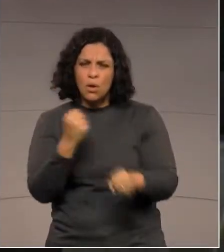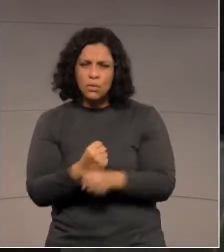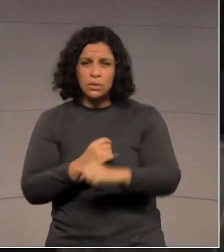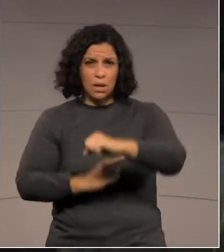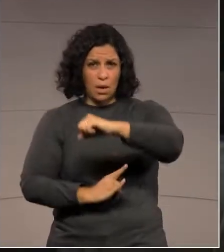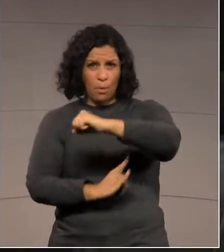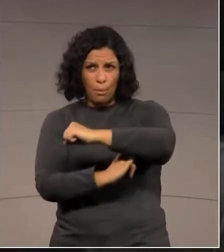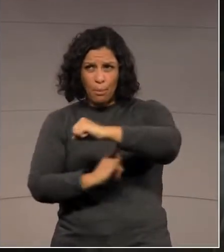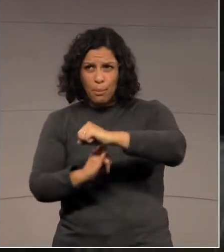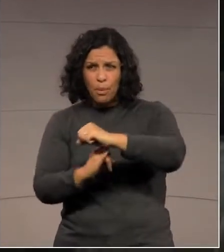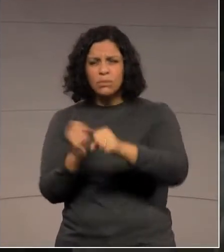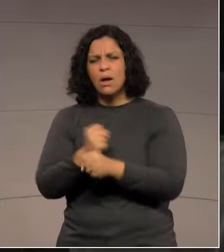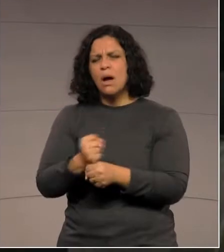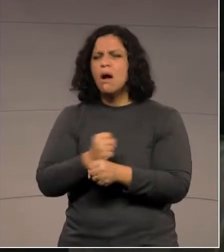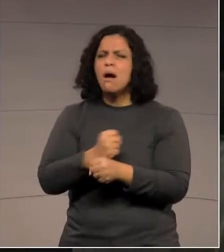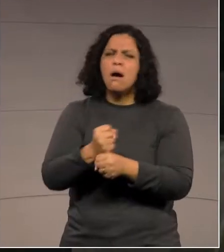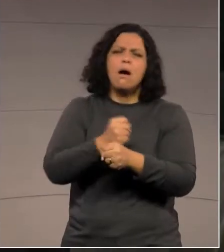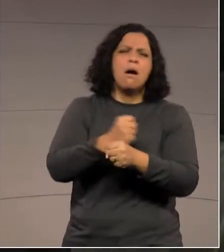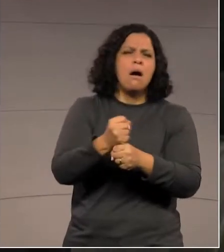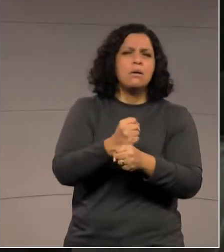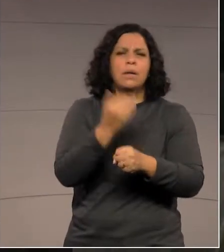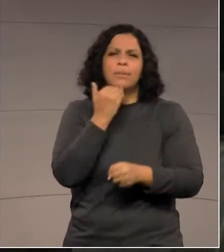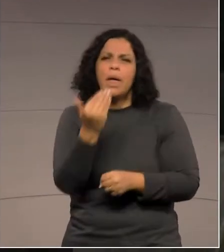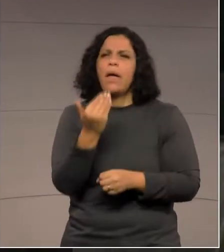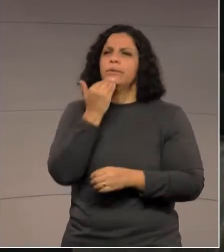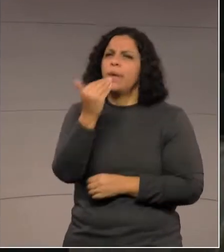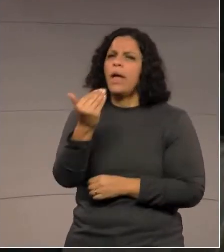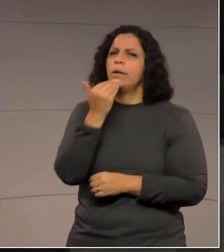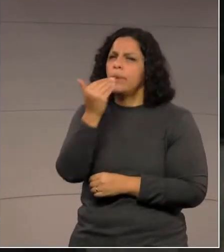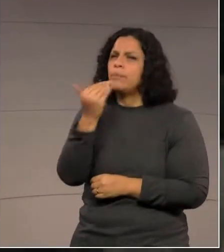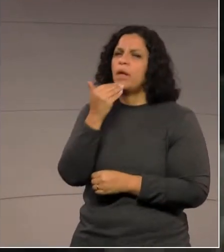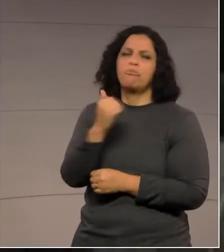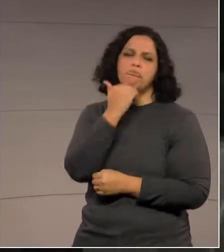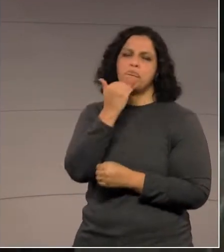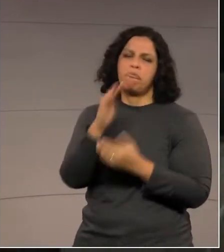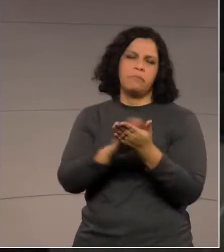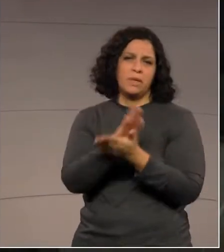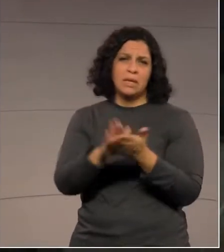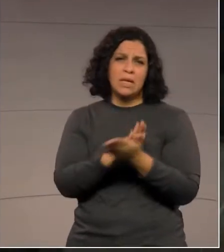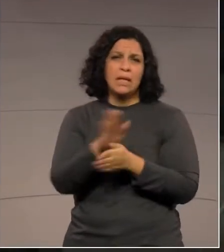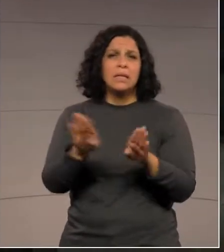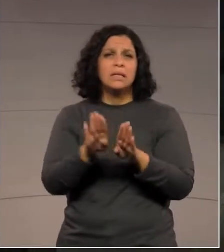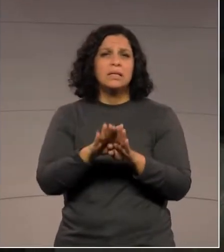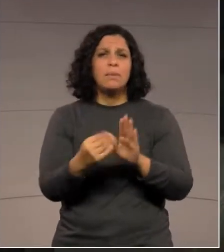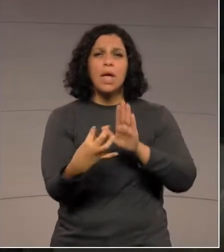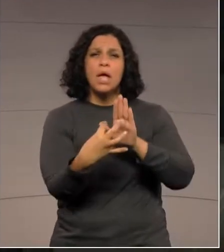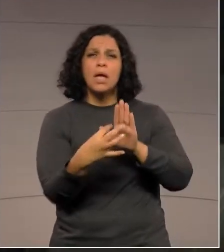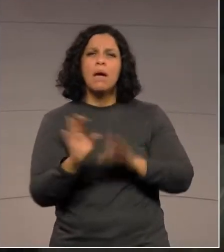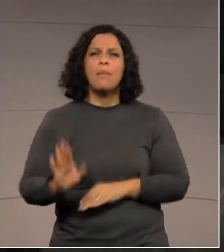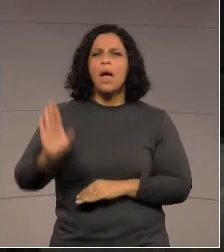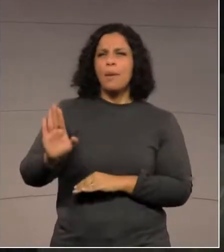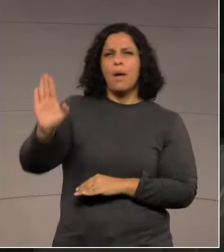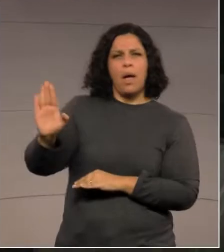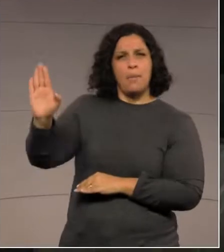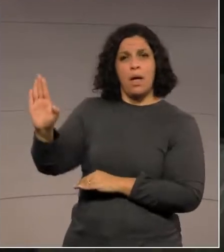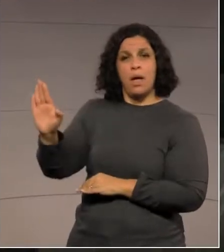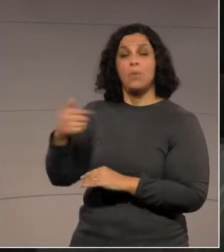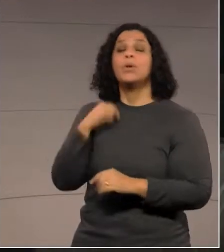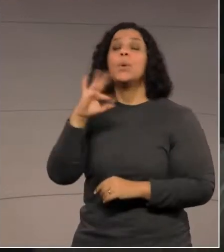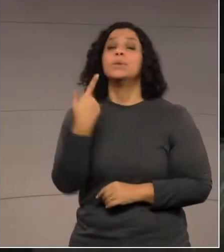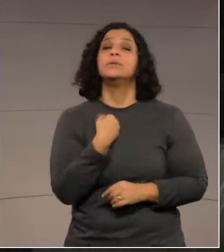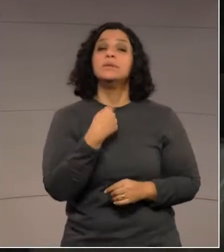anos, nós já estamos fazendo pedido dessa ponte lá. Em campanha política, o governador Ratinho Júnior se